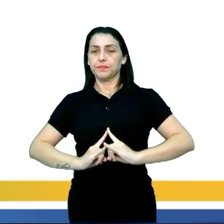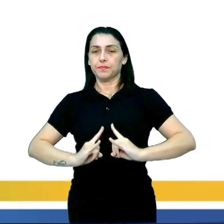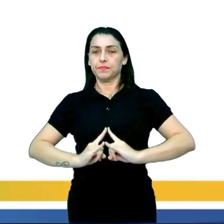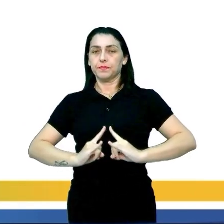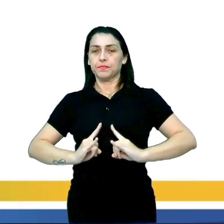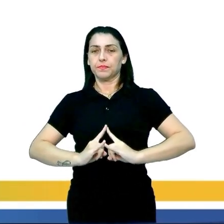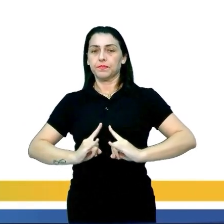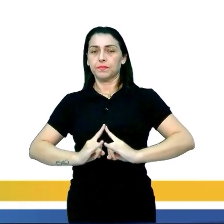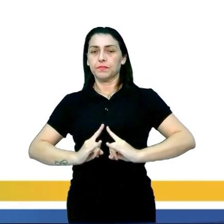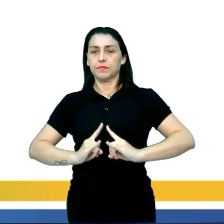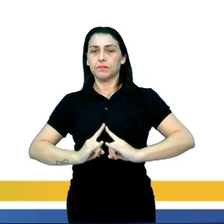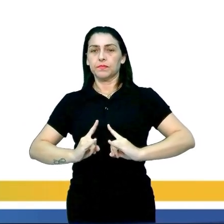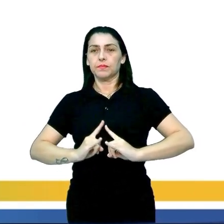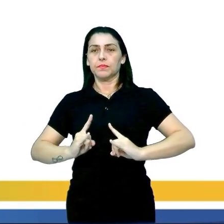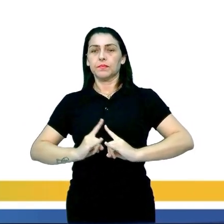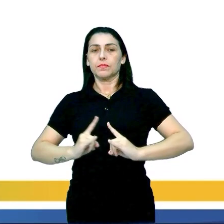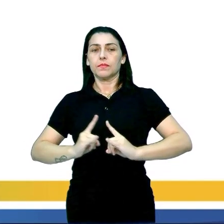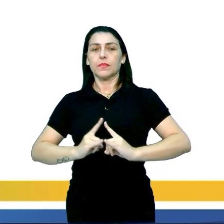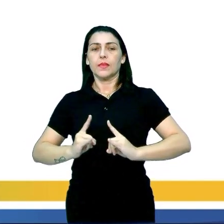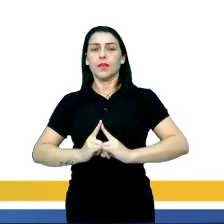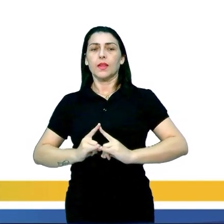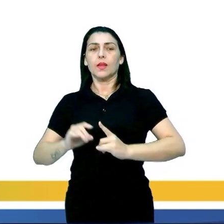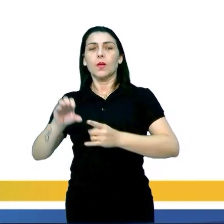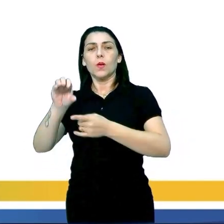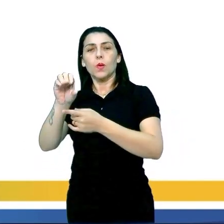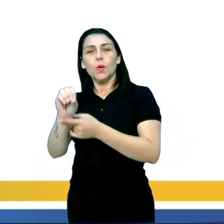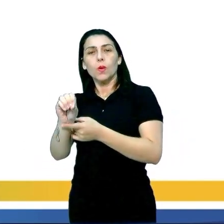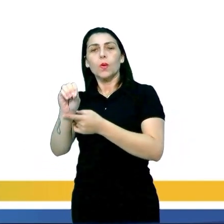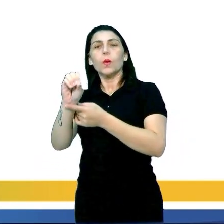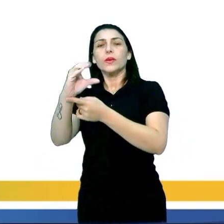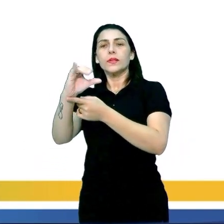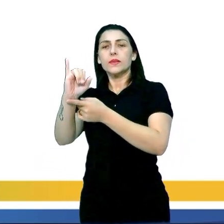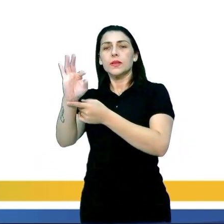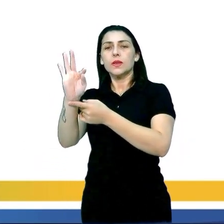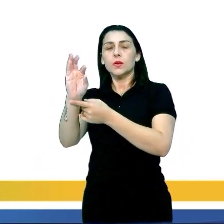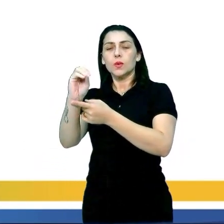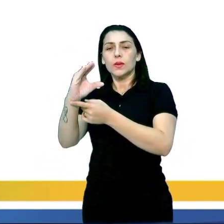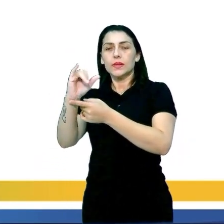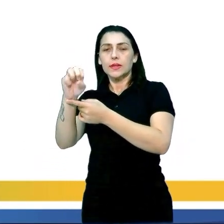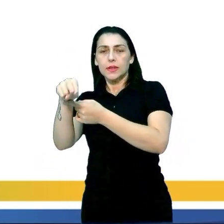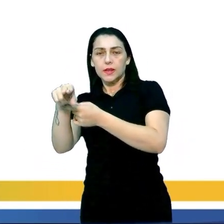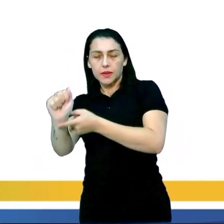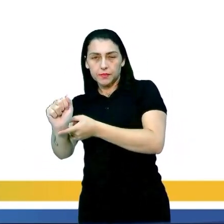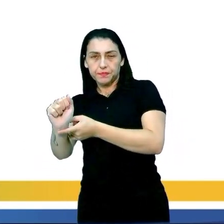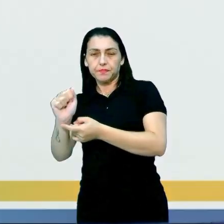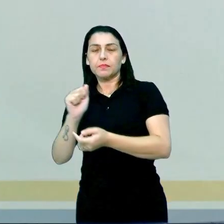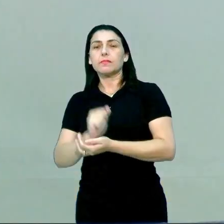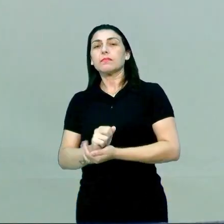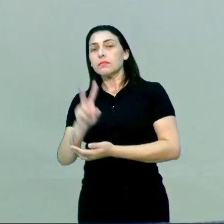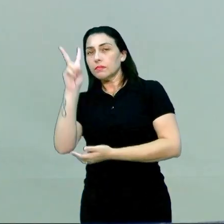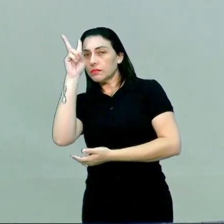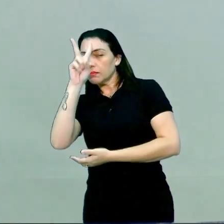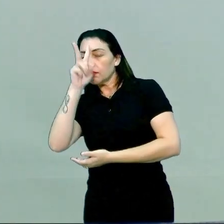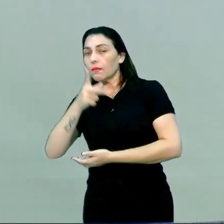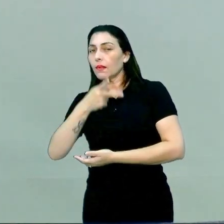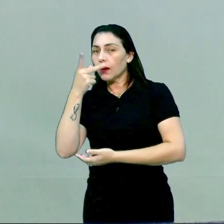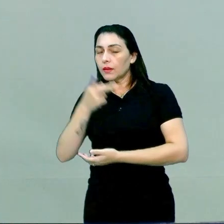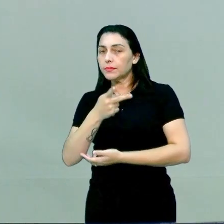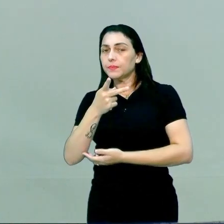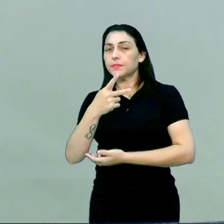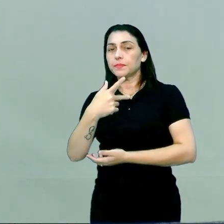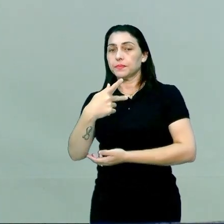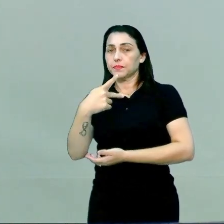Temos a ocitocina e o ADH. Qual é a função da ocitocina? Lembra que eu falei que a